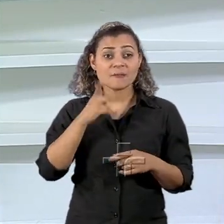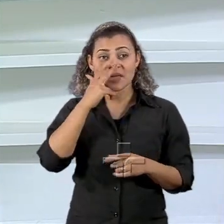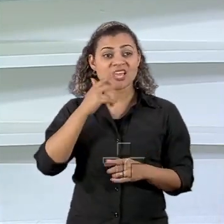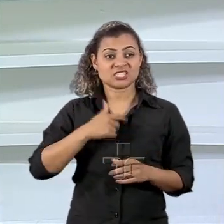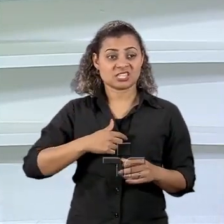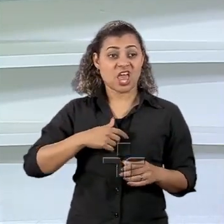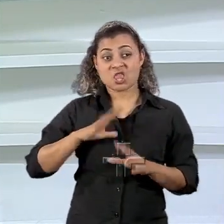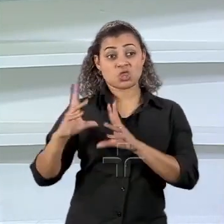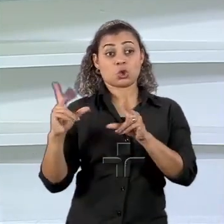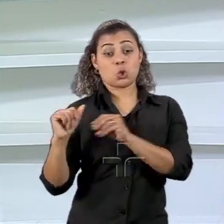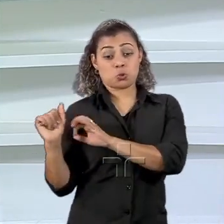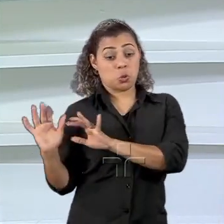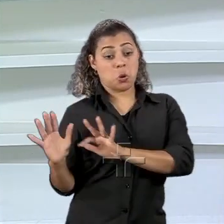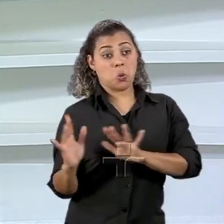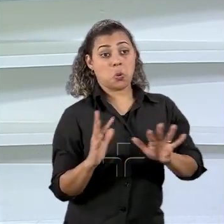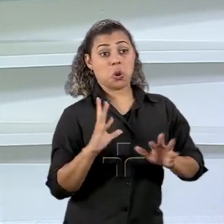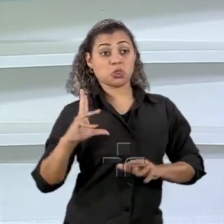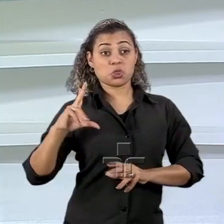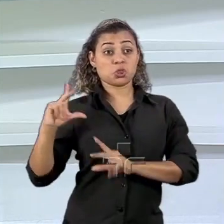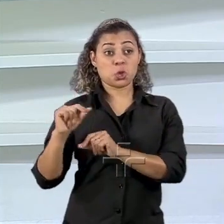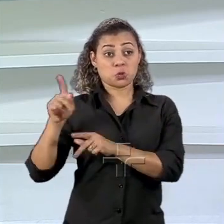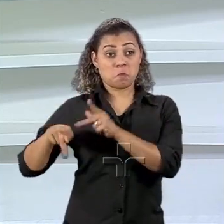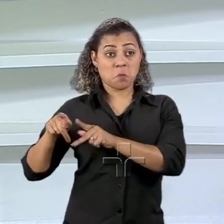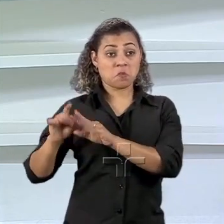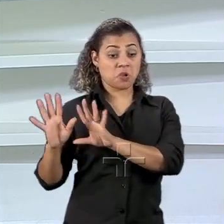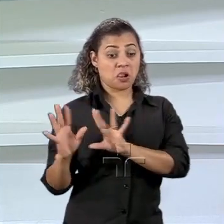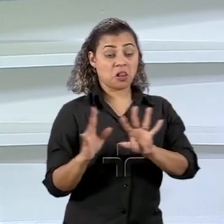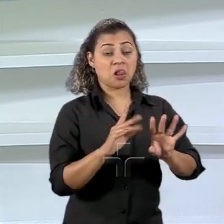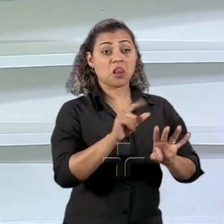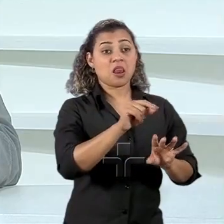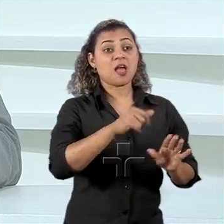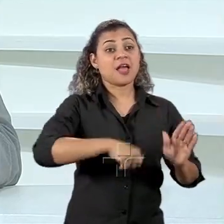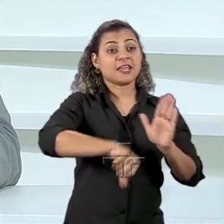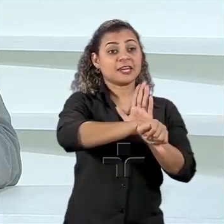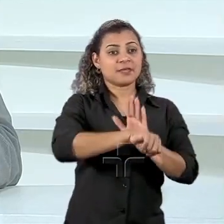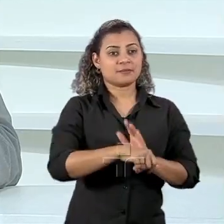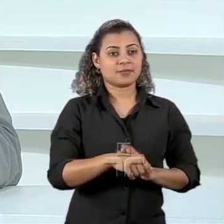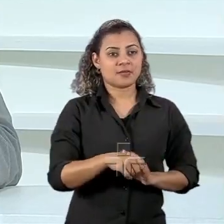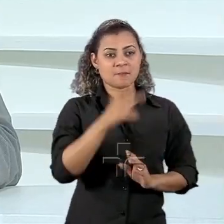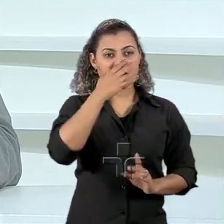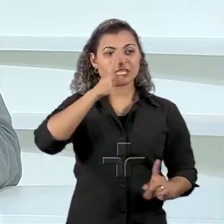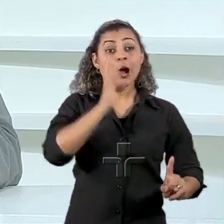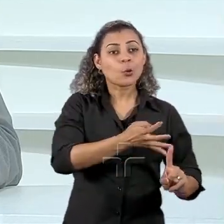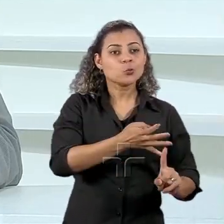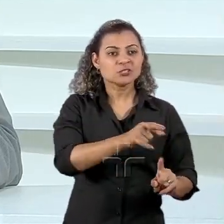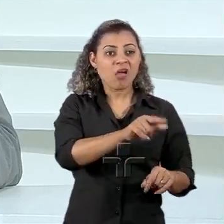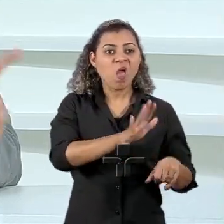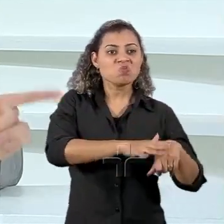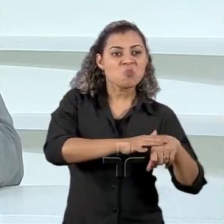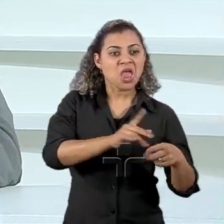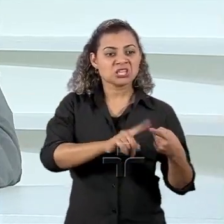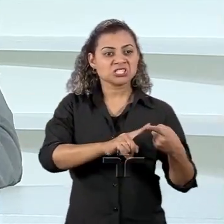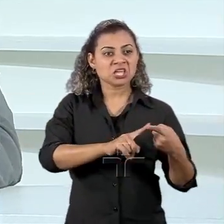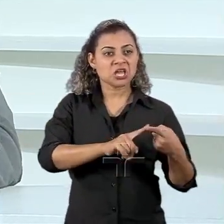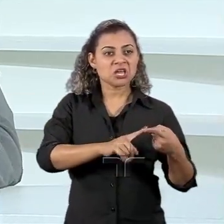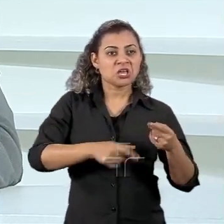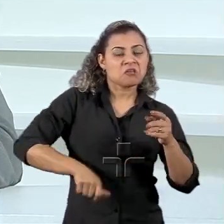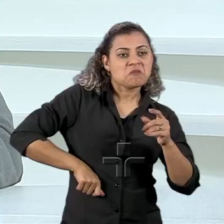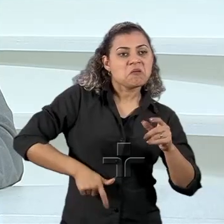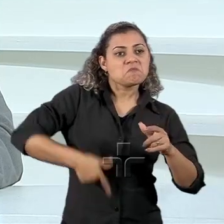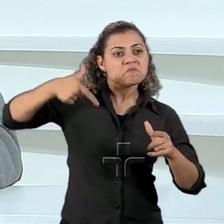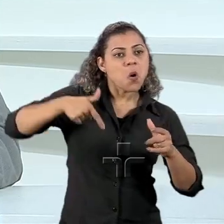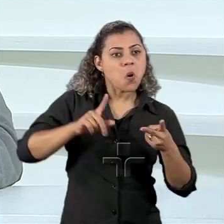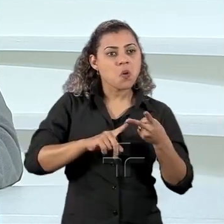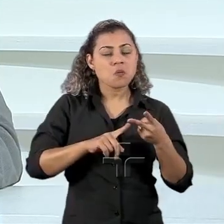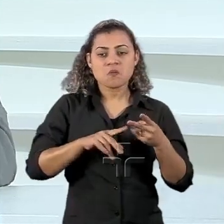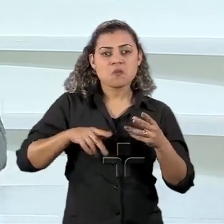você falar a Venezuela é grande de doenças isso também é uma coisa complicada mas aí não é a questão do migrante não é